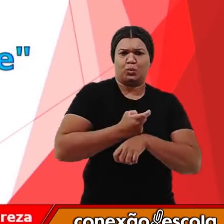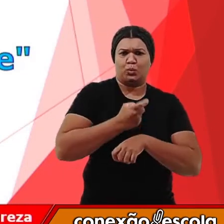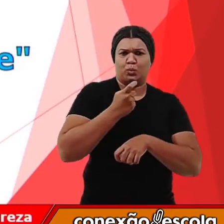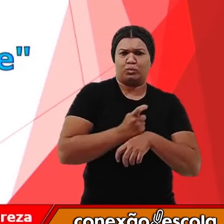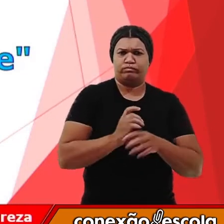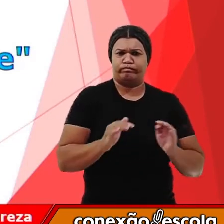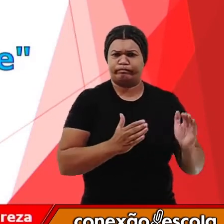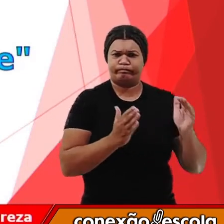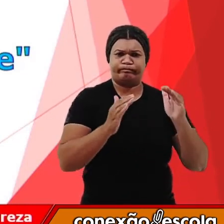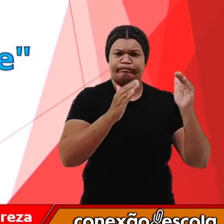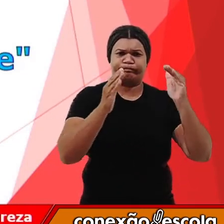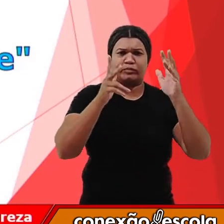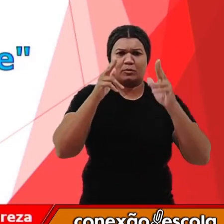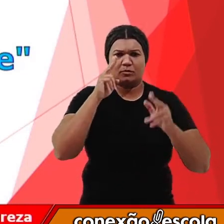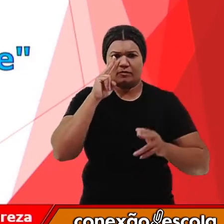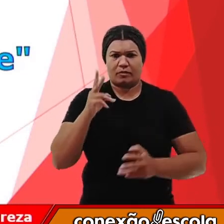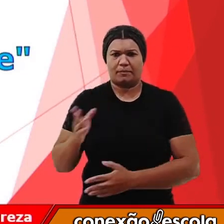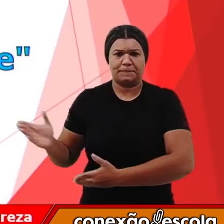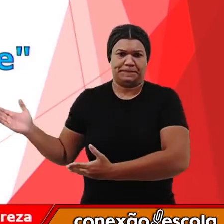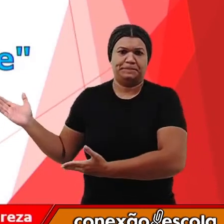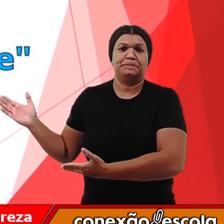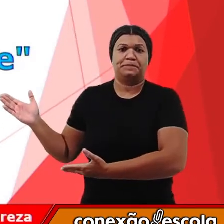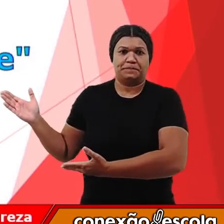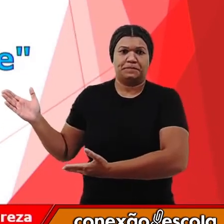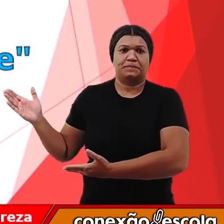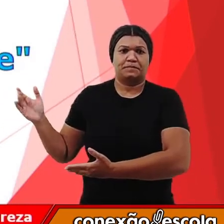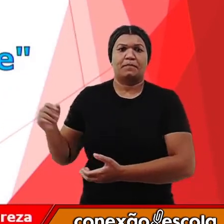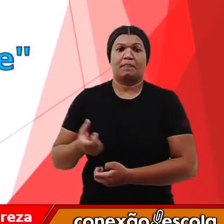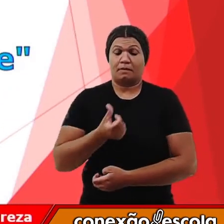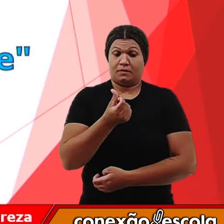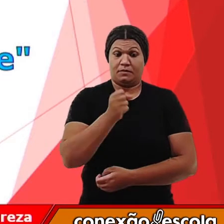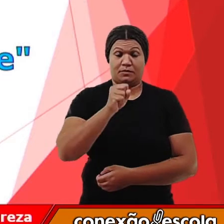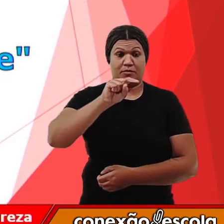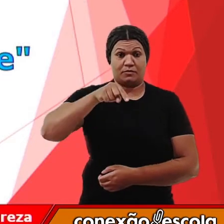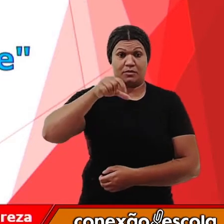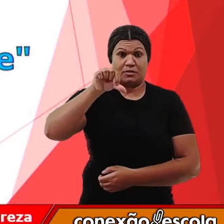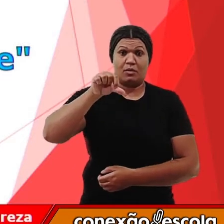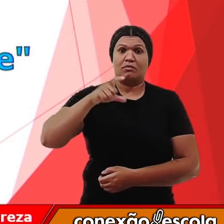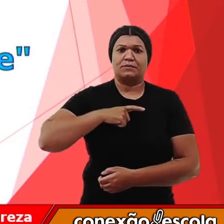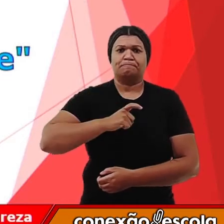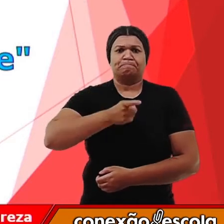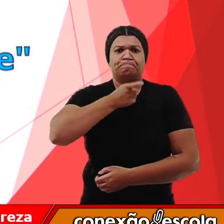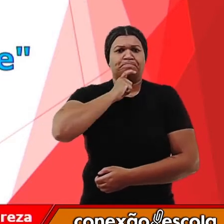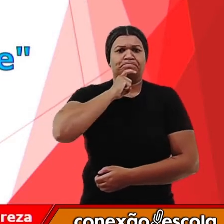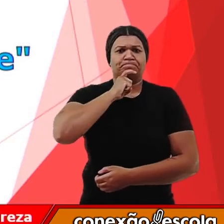dessa pequena quantidade de água doce que existe no planeta está congelada.